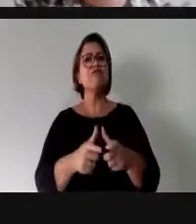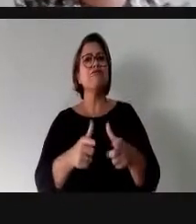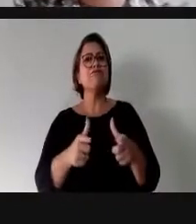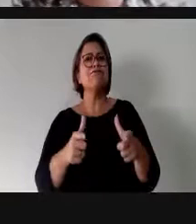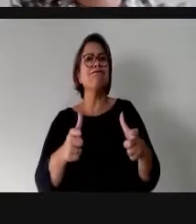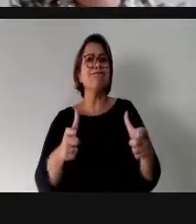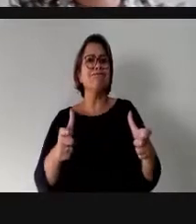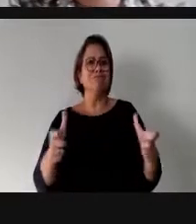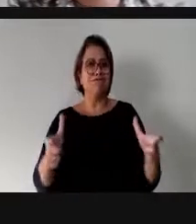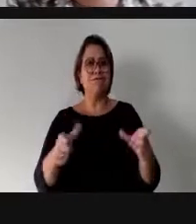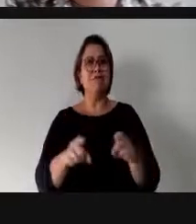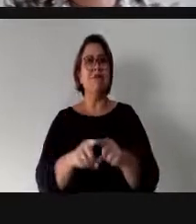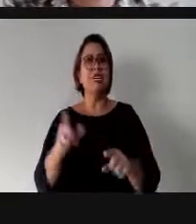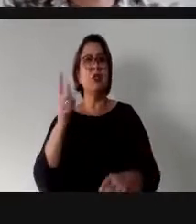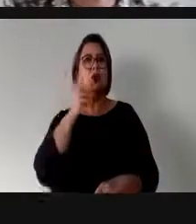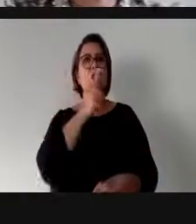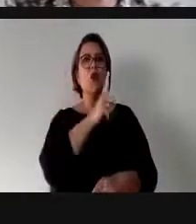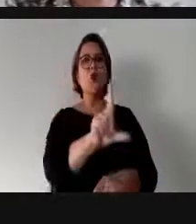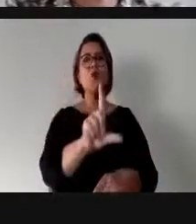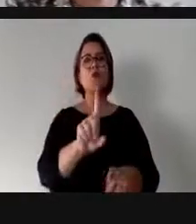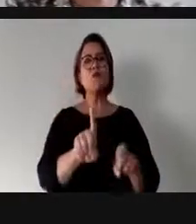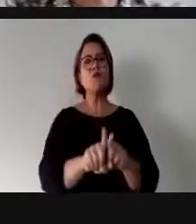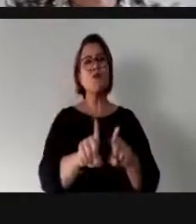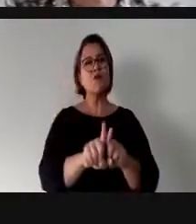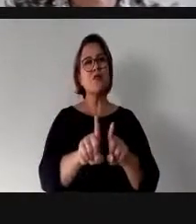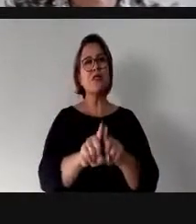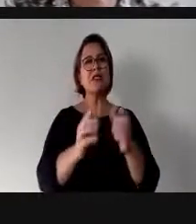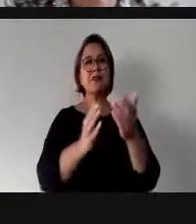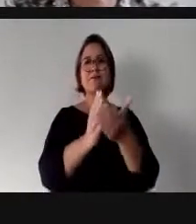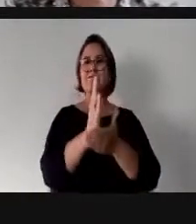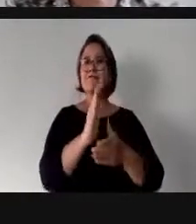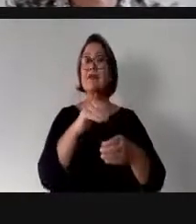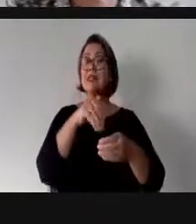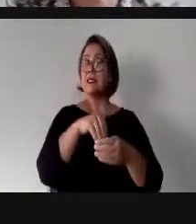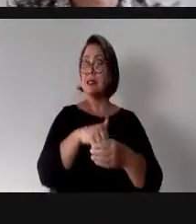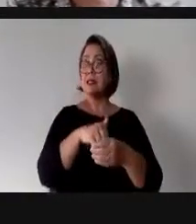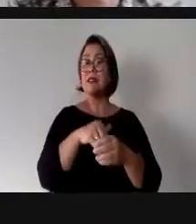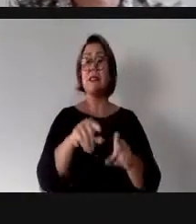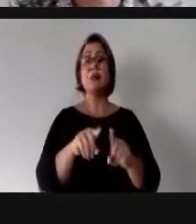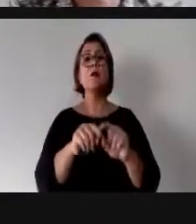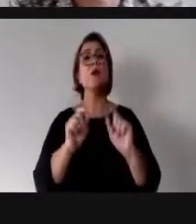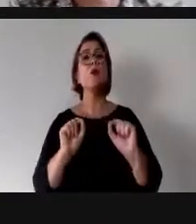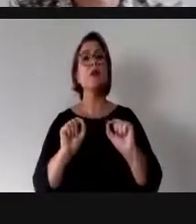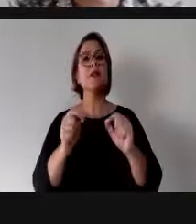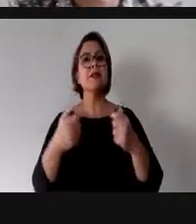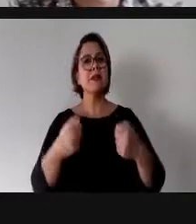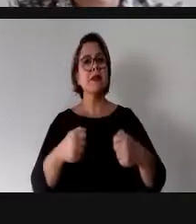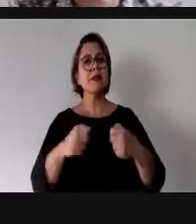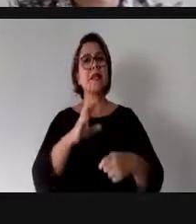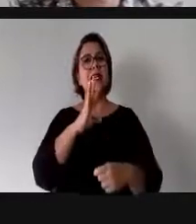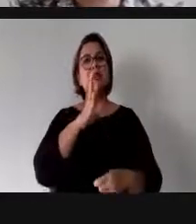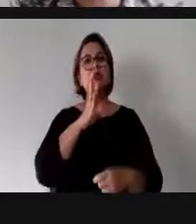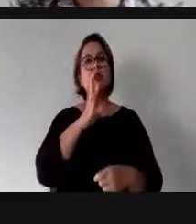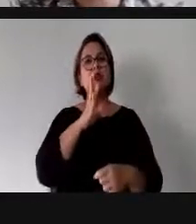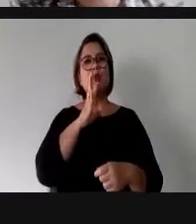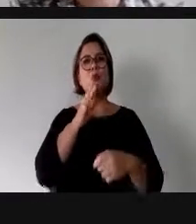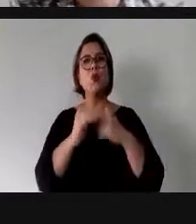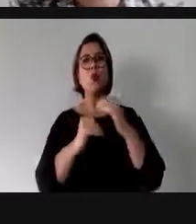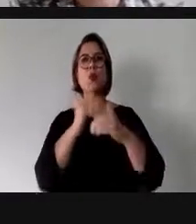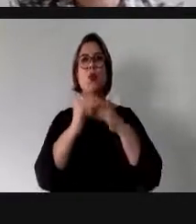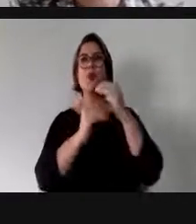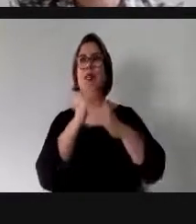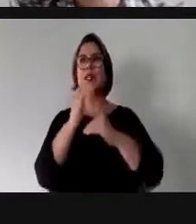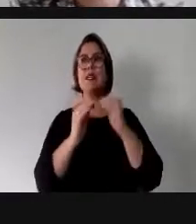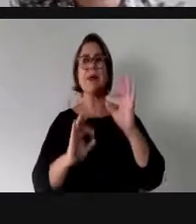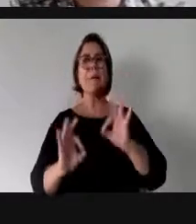de vencer as eleições. O terceiro. O que é preciso conhecer para construir o plano de campanha. E,